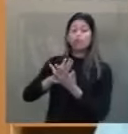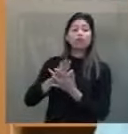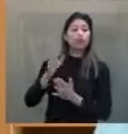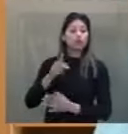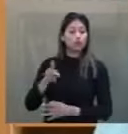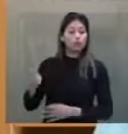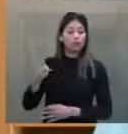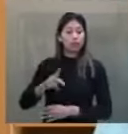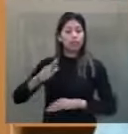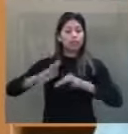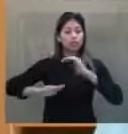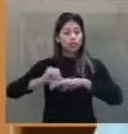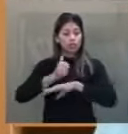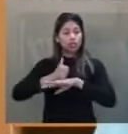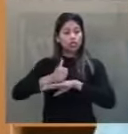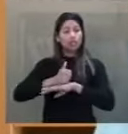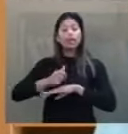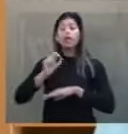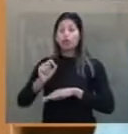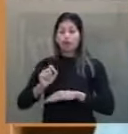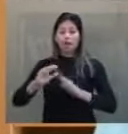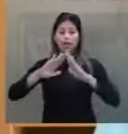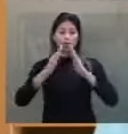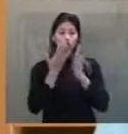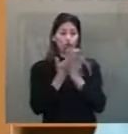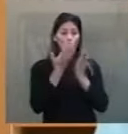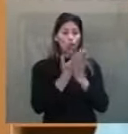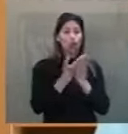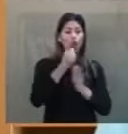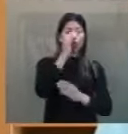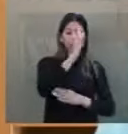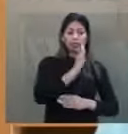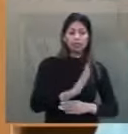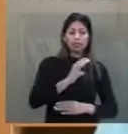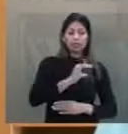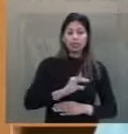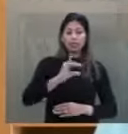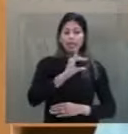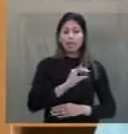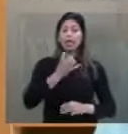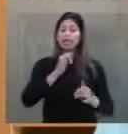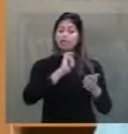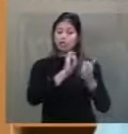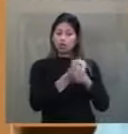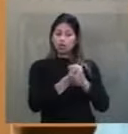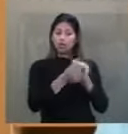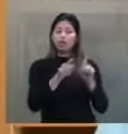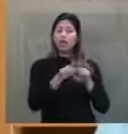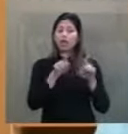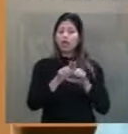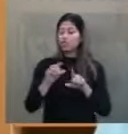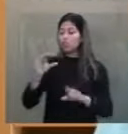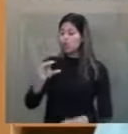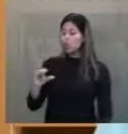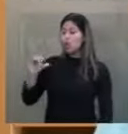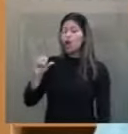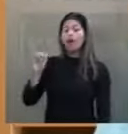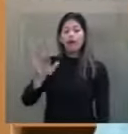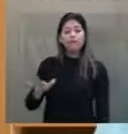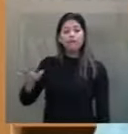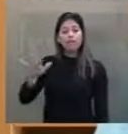Colégio Brasileiro de Ciências do Esporte. A Confederação Nacional dos